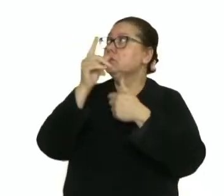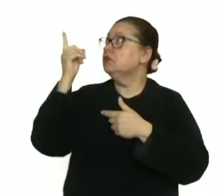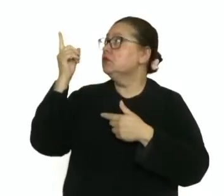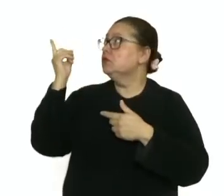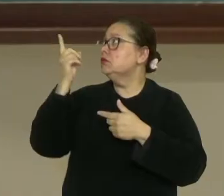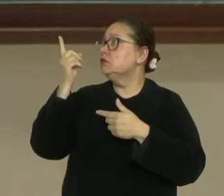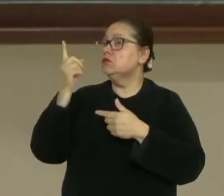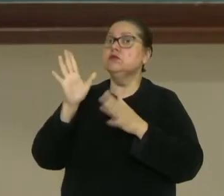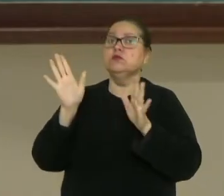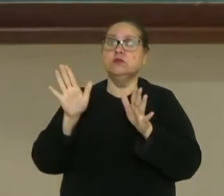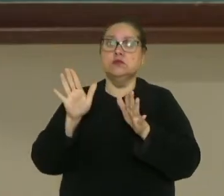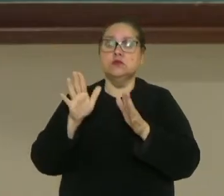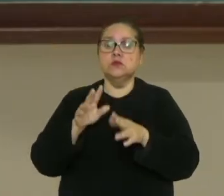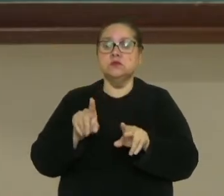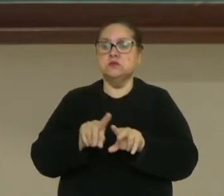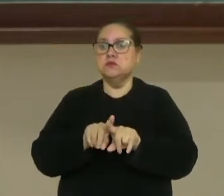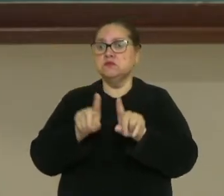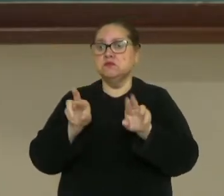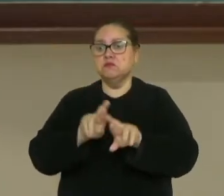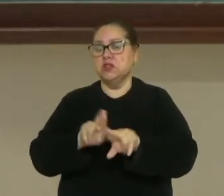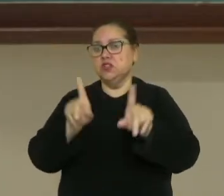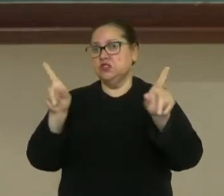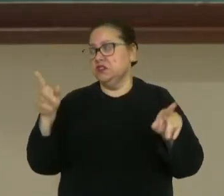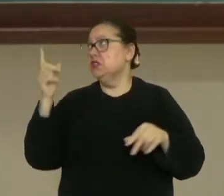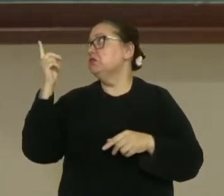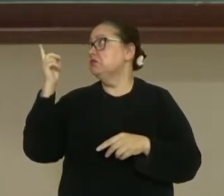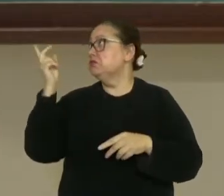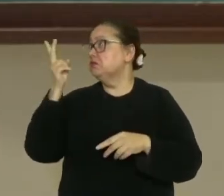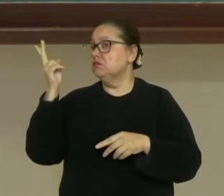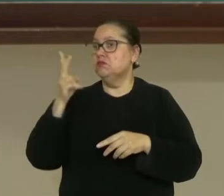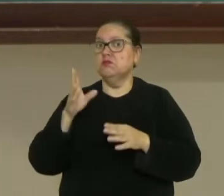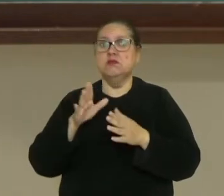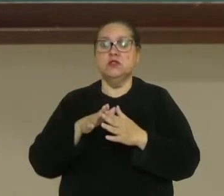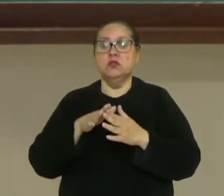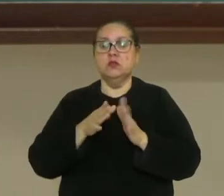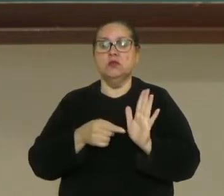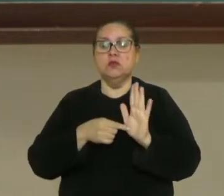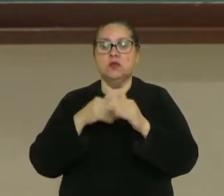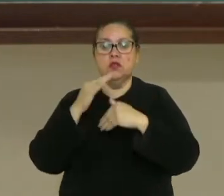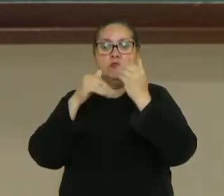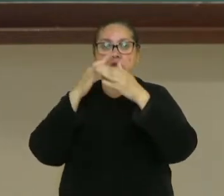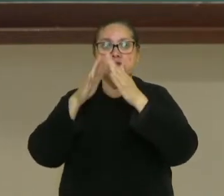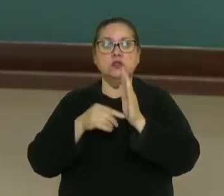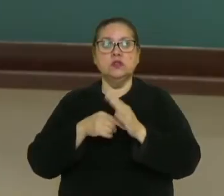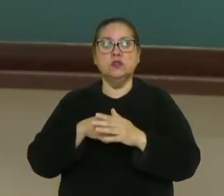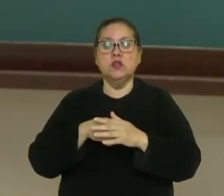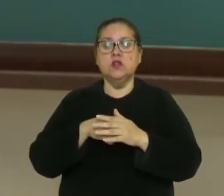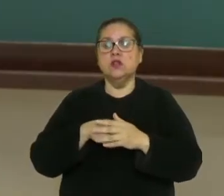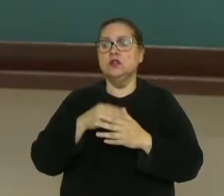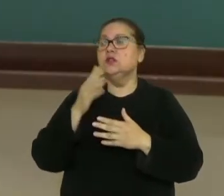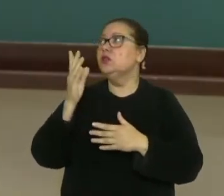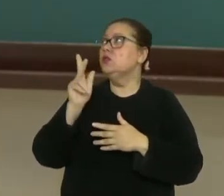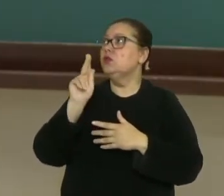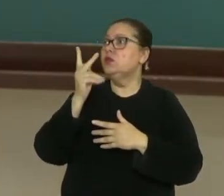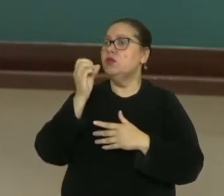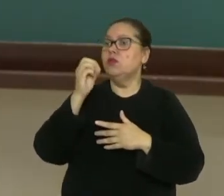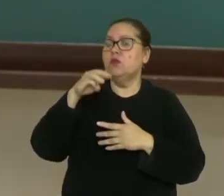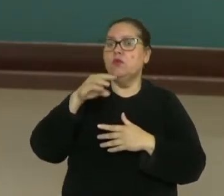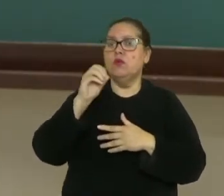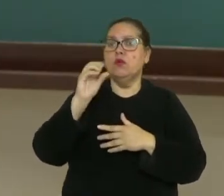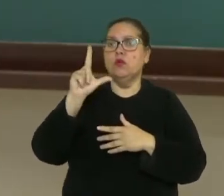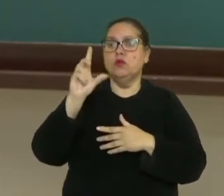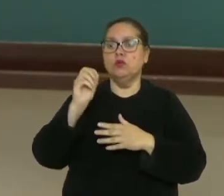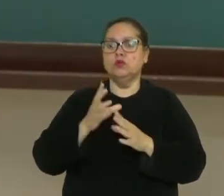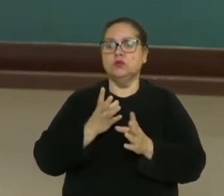filogenéticas completamente diferentes, não servem como uma evidência evolutiva, e os órgãos homólogos, apesar de muitos